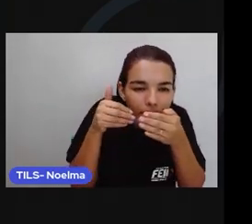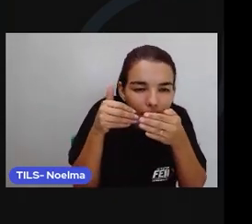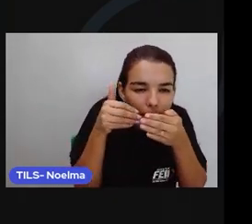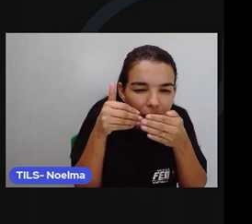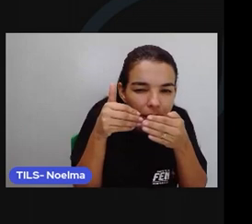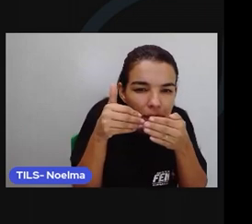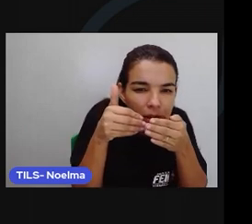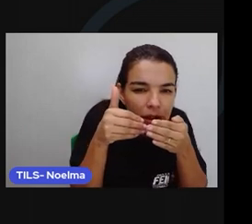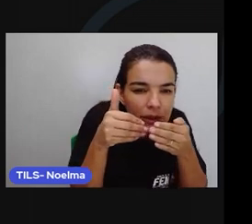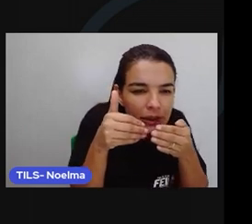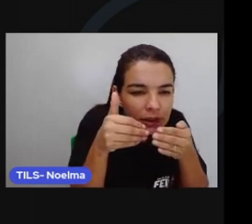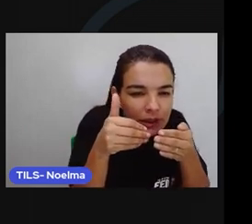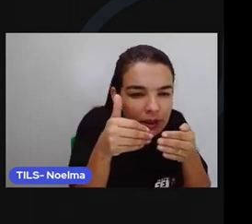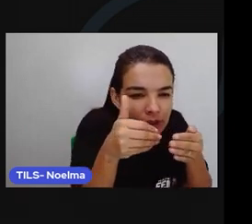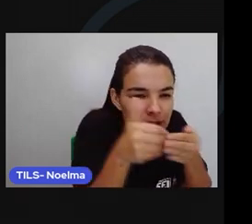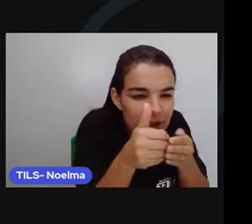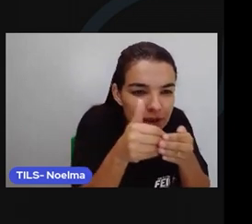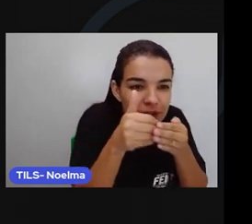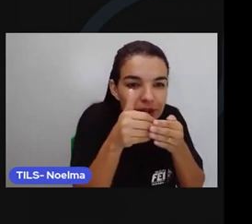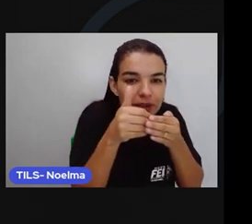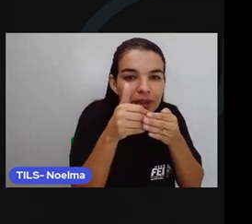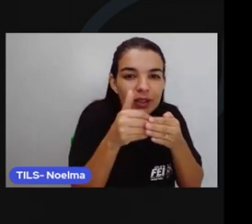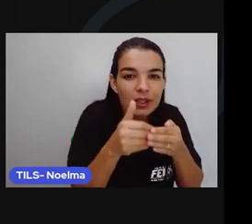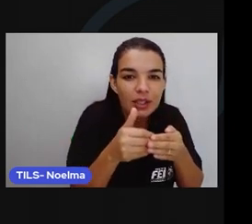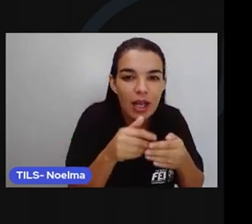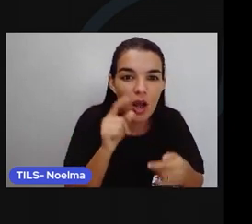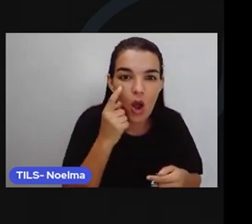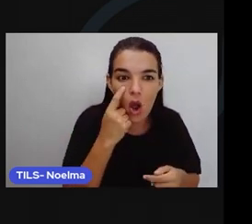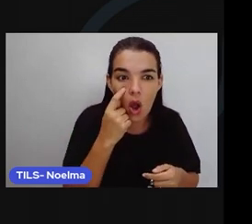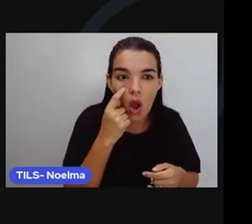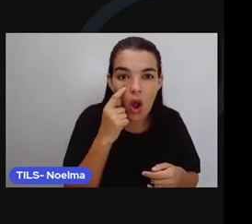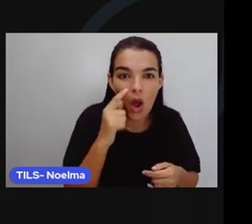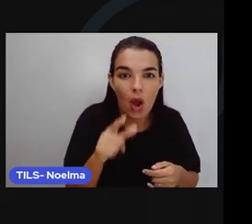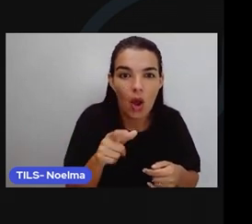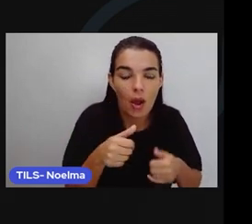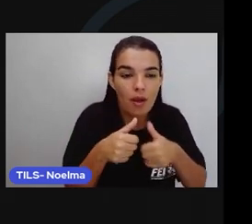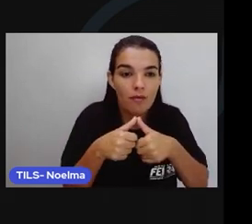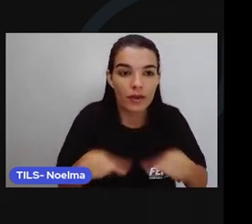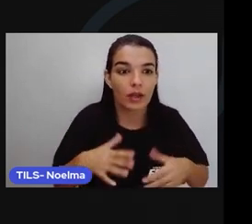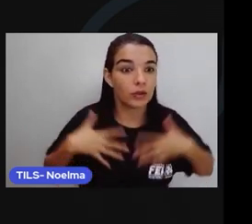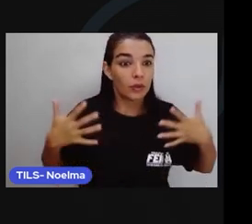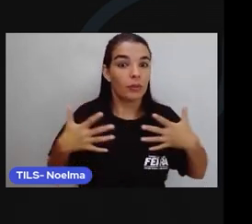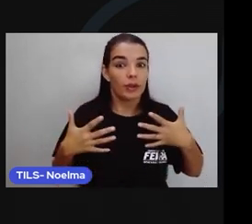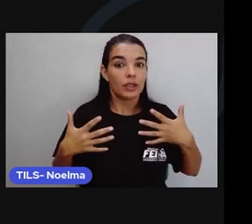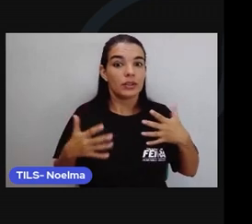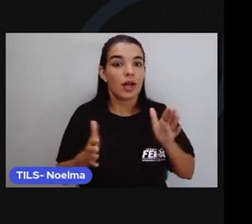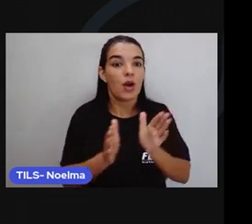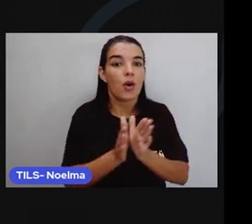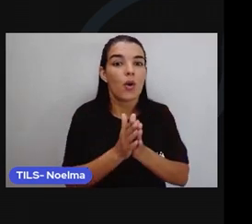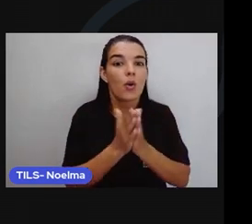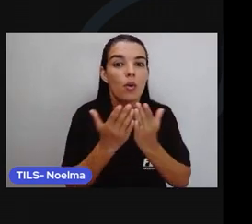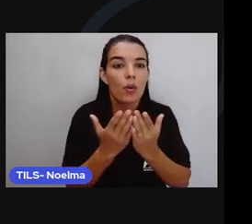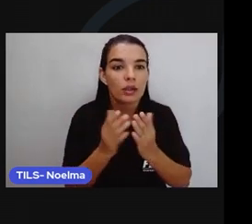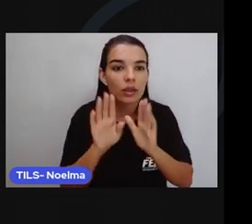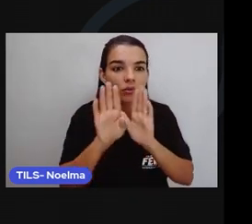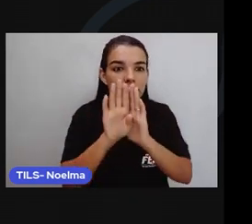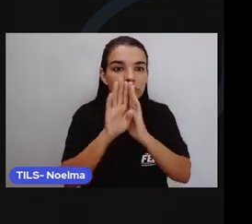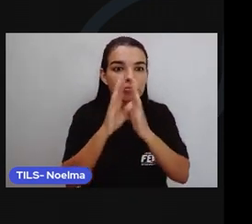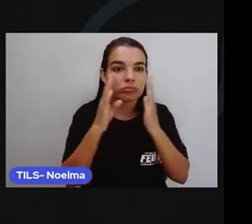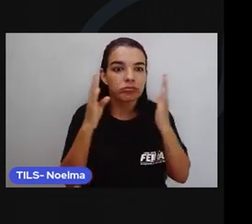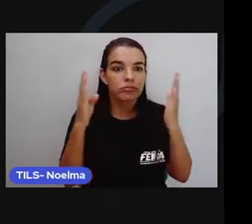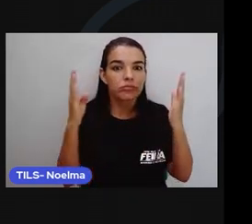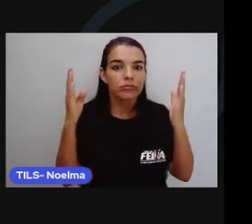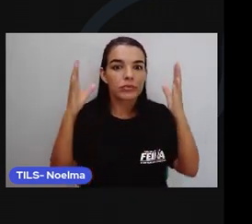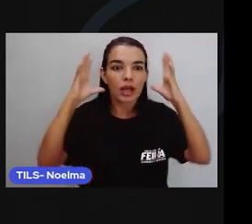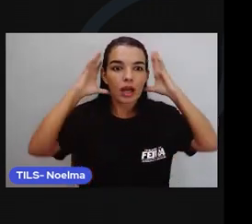pertinho Dos dois pintos assustados E ficaram mais surpresos ainda Quando abriu-se uma trampa Na cabeça do